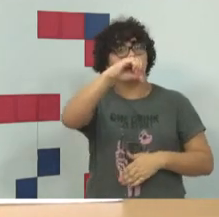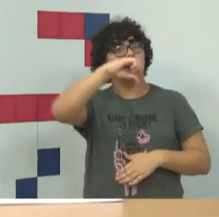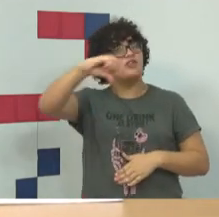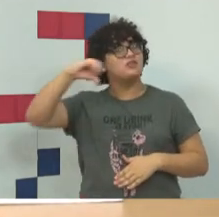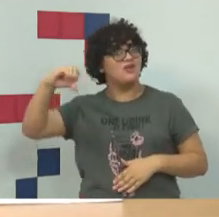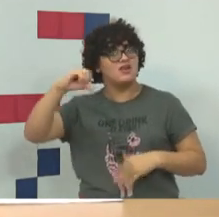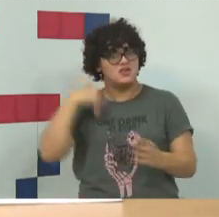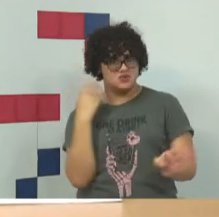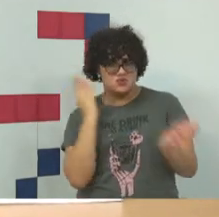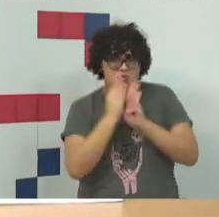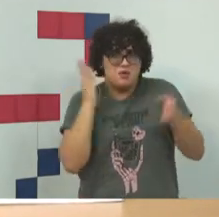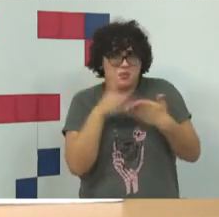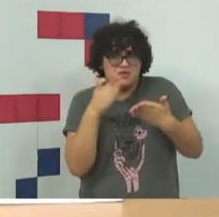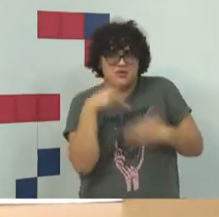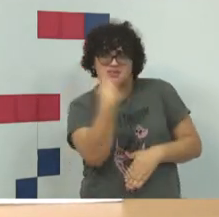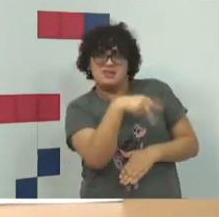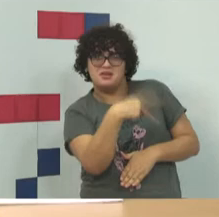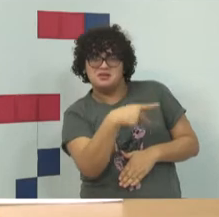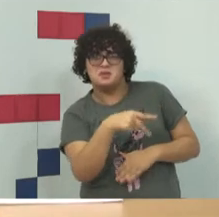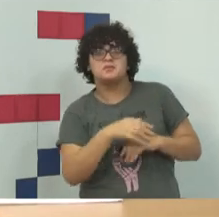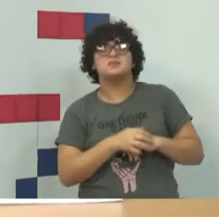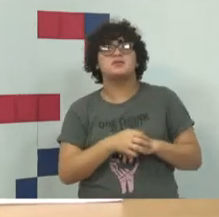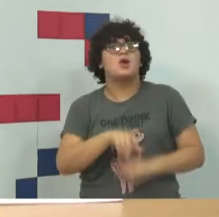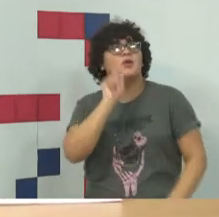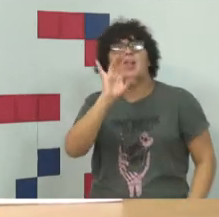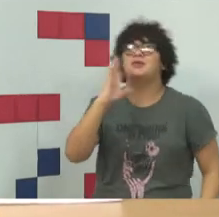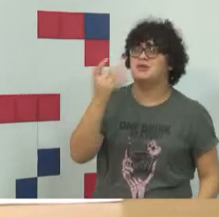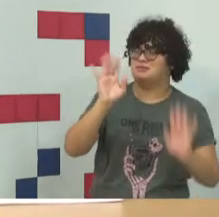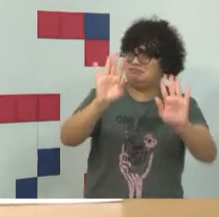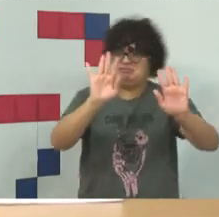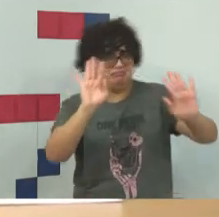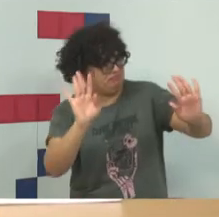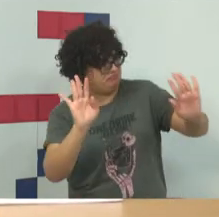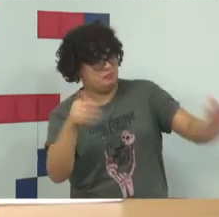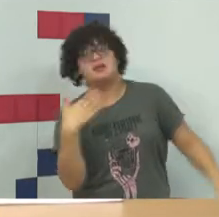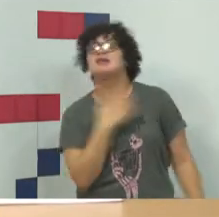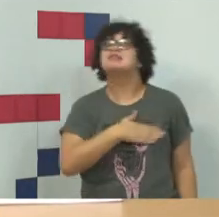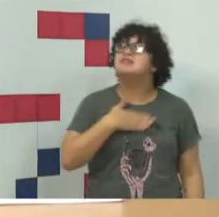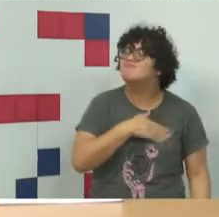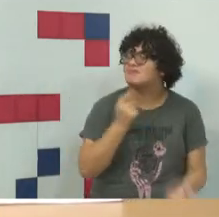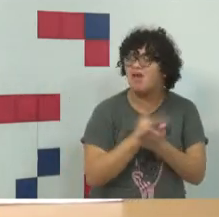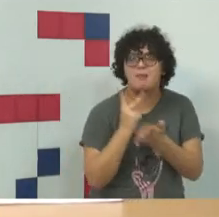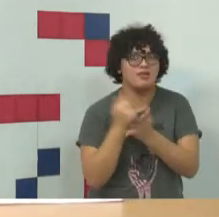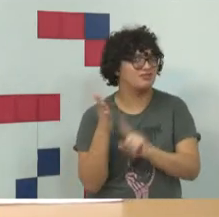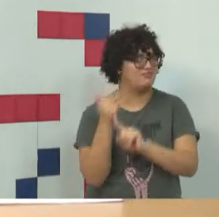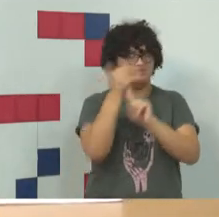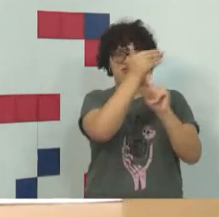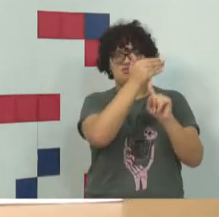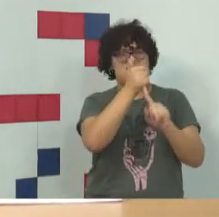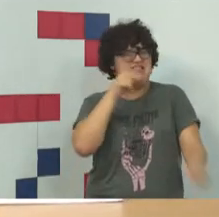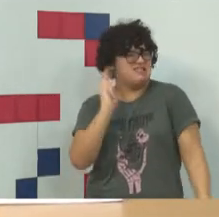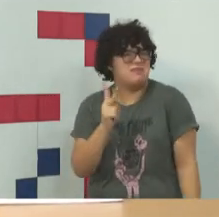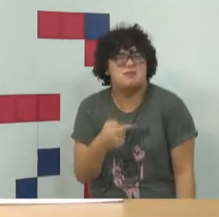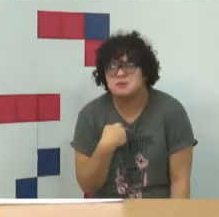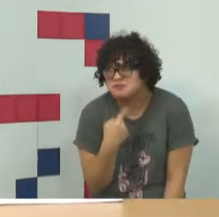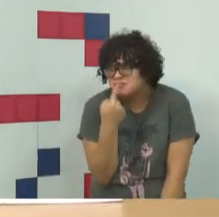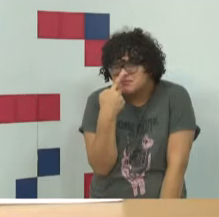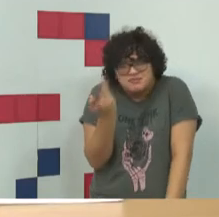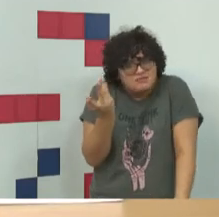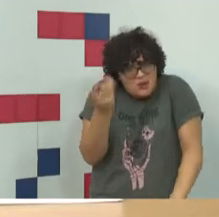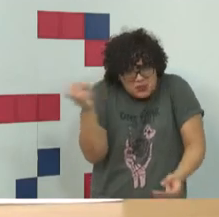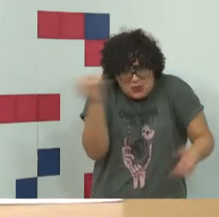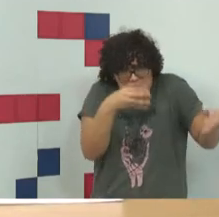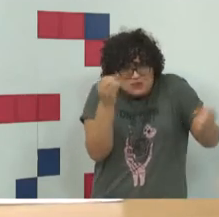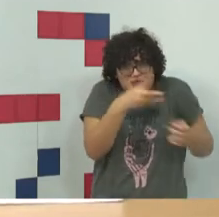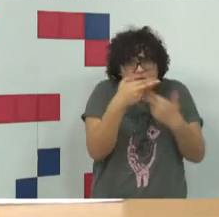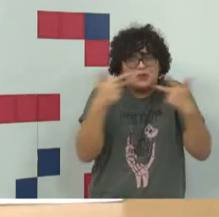quando eu descobri o livro do professor Rossini. O que aconteceu foi que eu sempre gostei de tecnologia, eu sempre gostei de inovação. E em